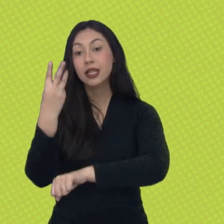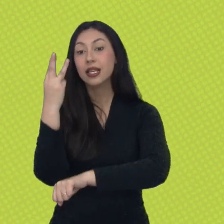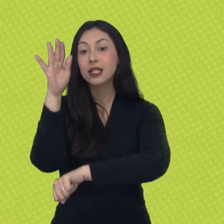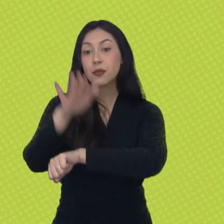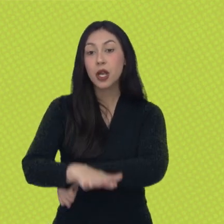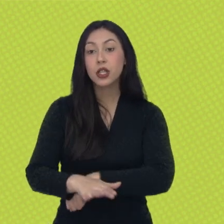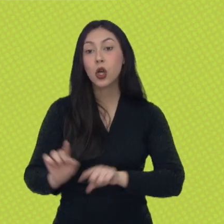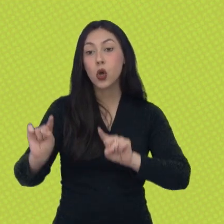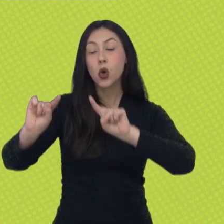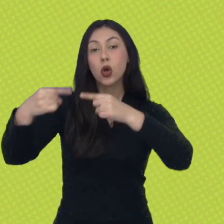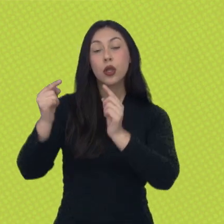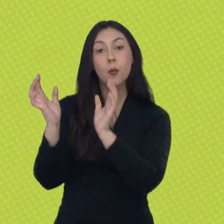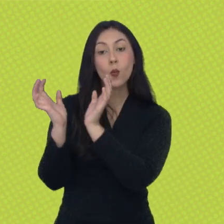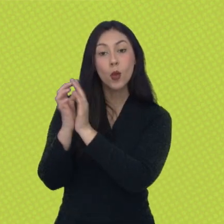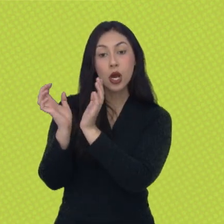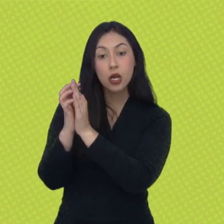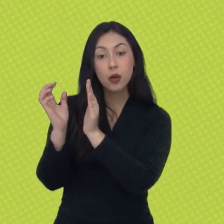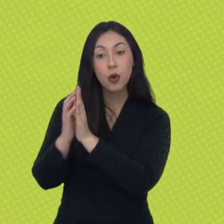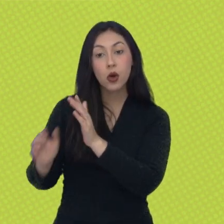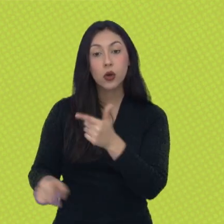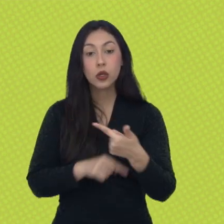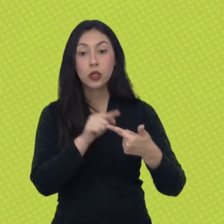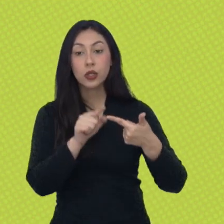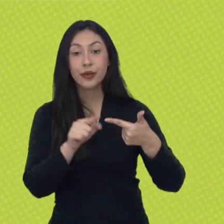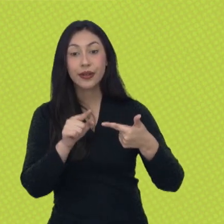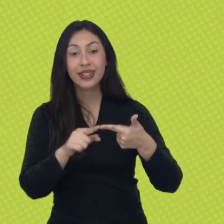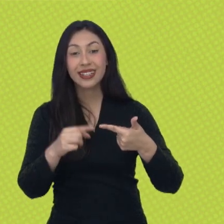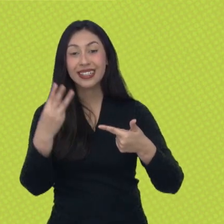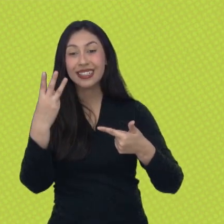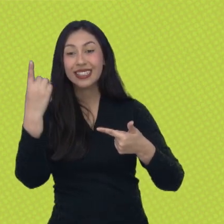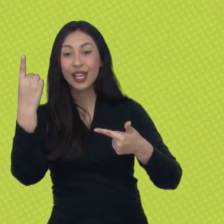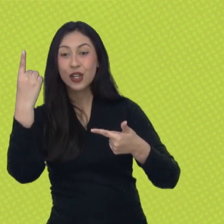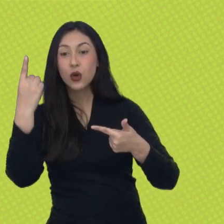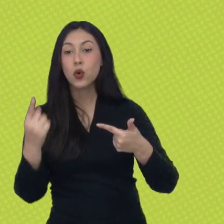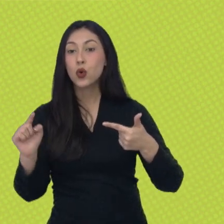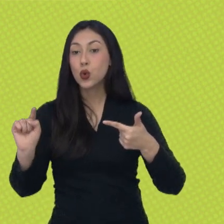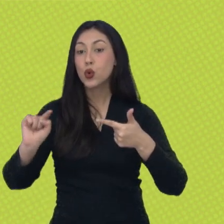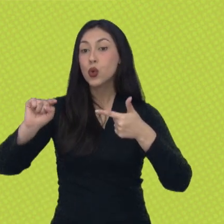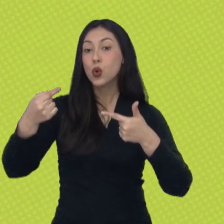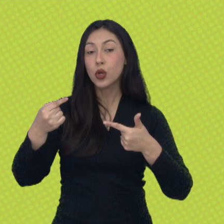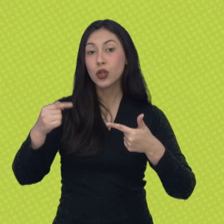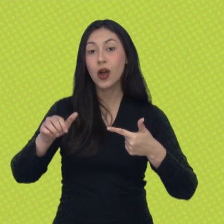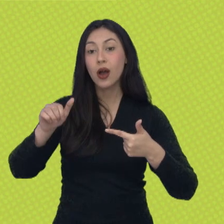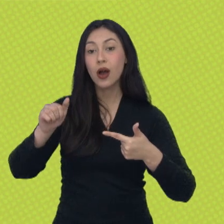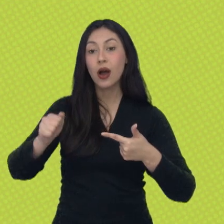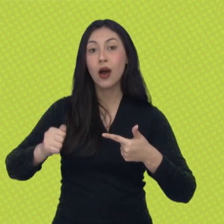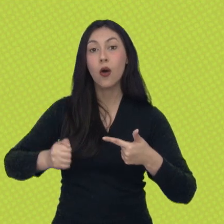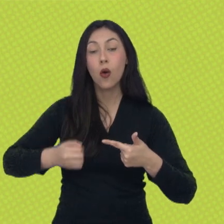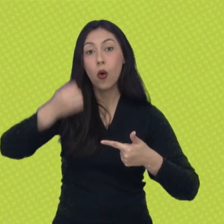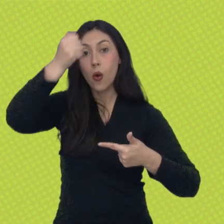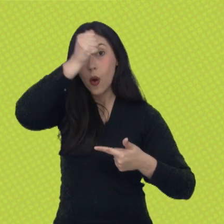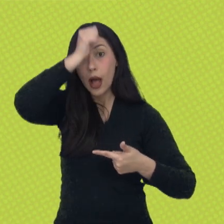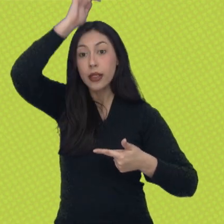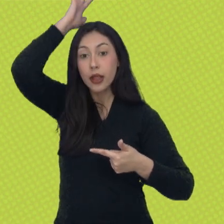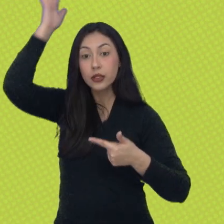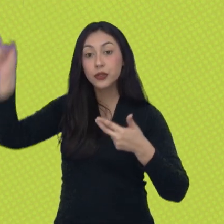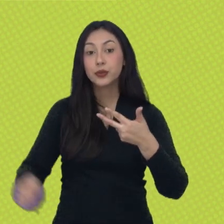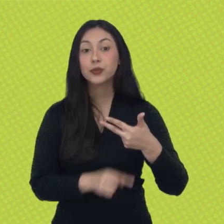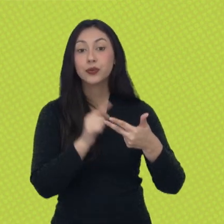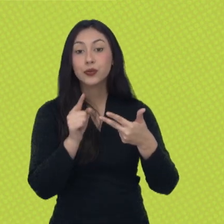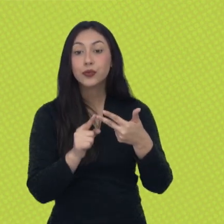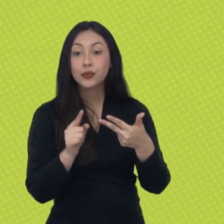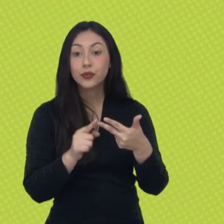Esporte Recife, lá no João do Pulo. Dia 31, próxima quarta-feira, São José e Atlético Paranaense, também no João do Pulo. Dia 3, próximo